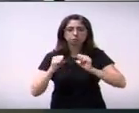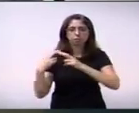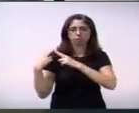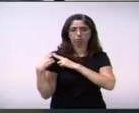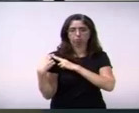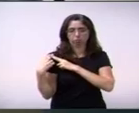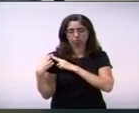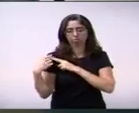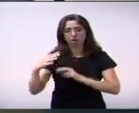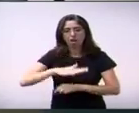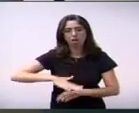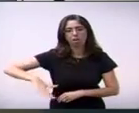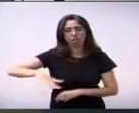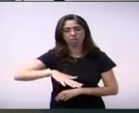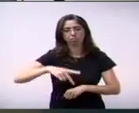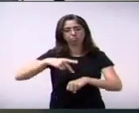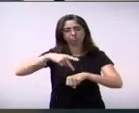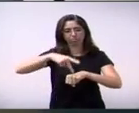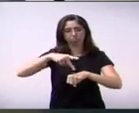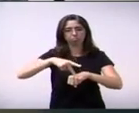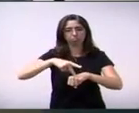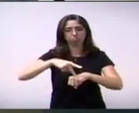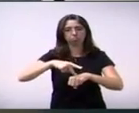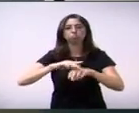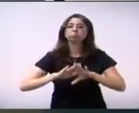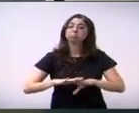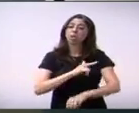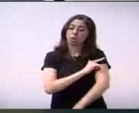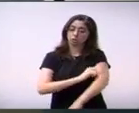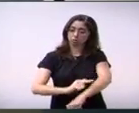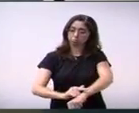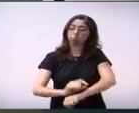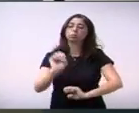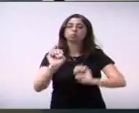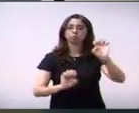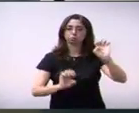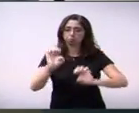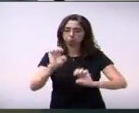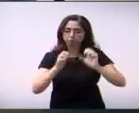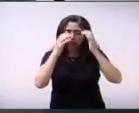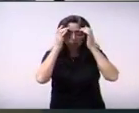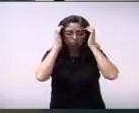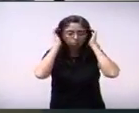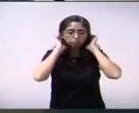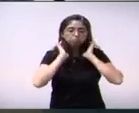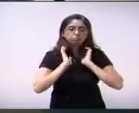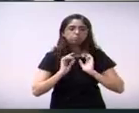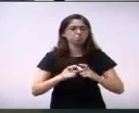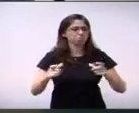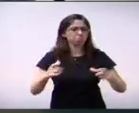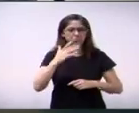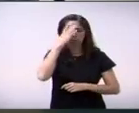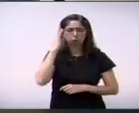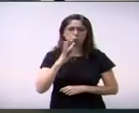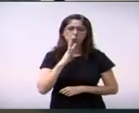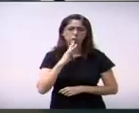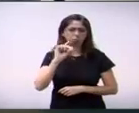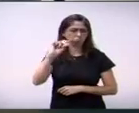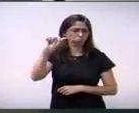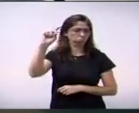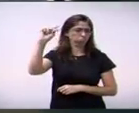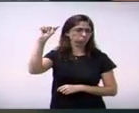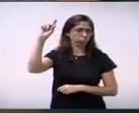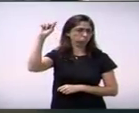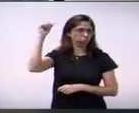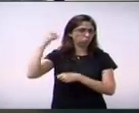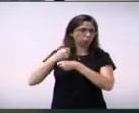Com todo o respeito que a empresa Galvani tem deste vereador, e acho até do município, pelo tempo que